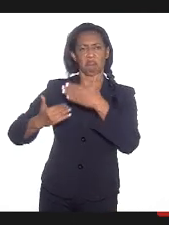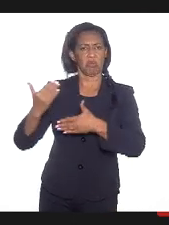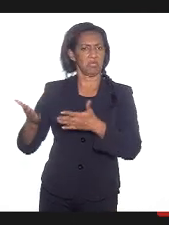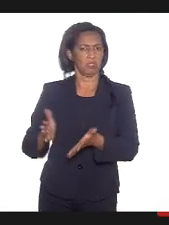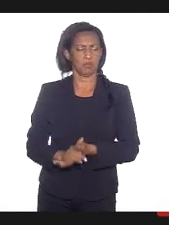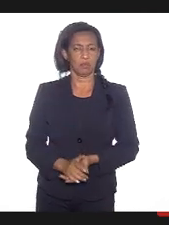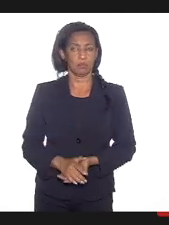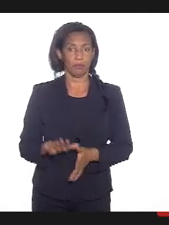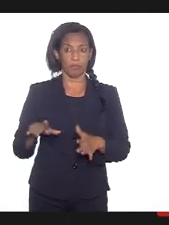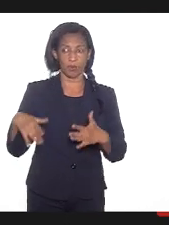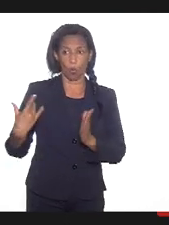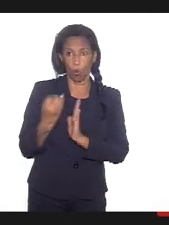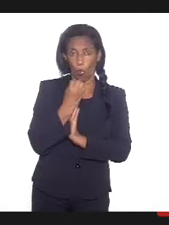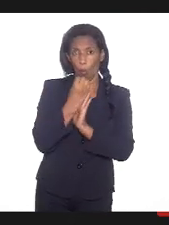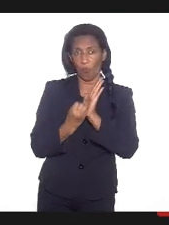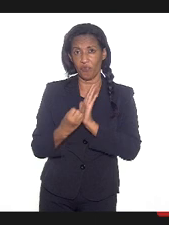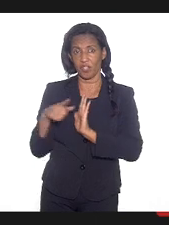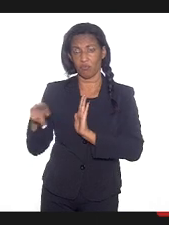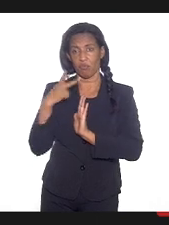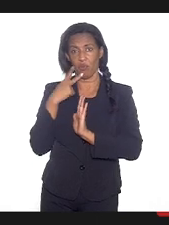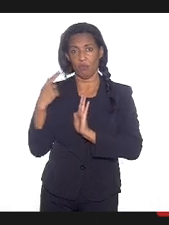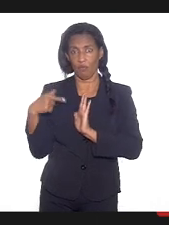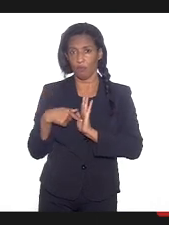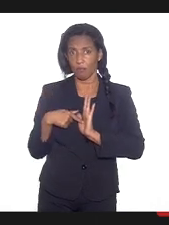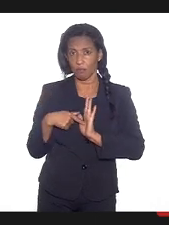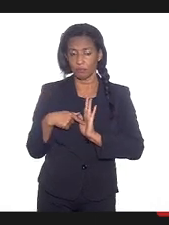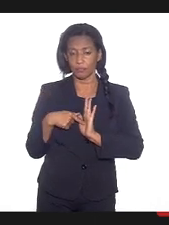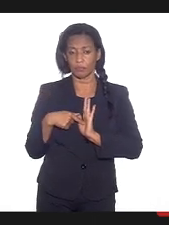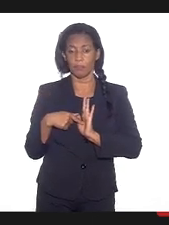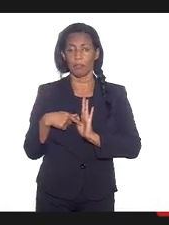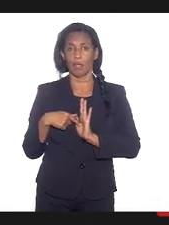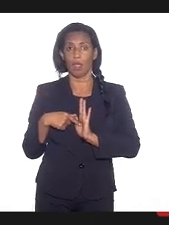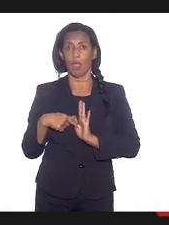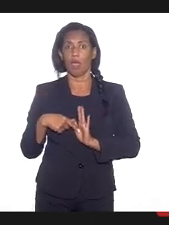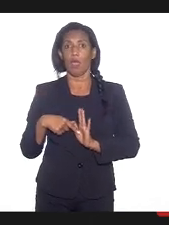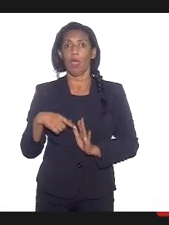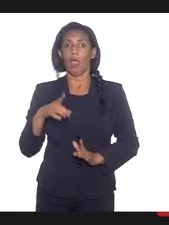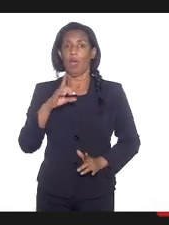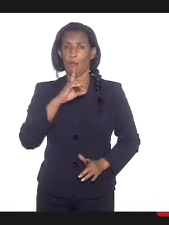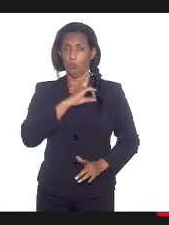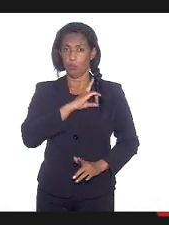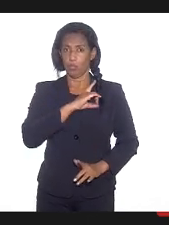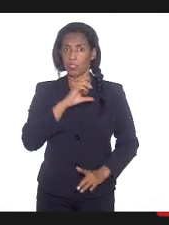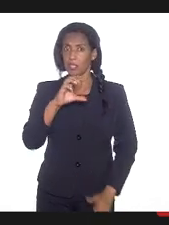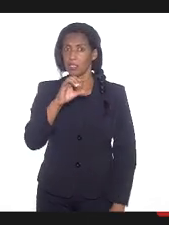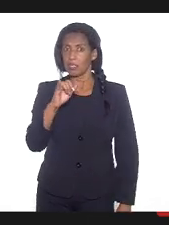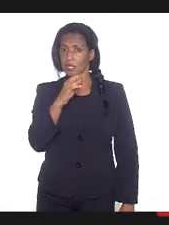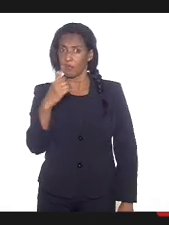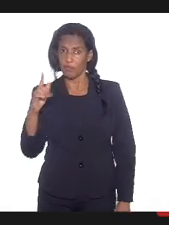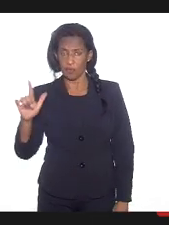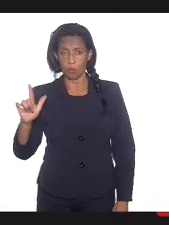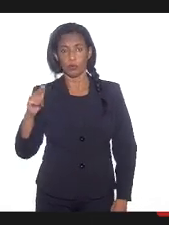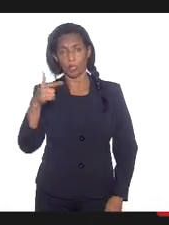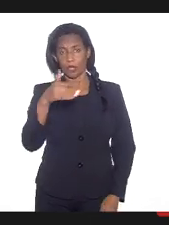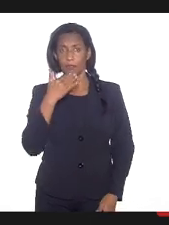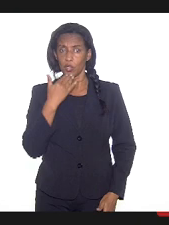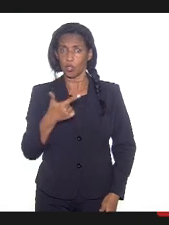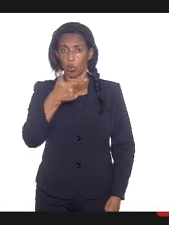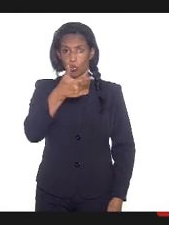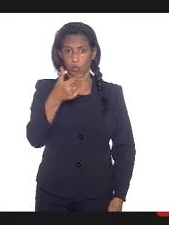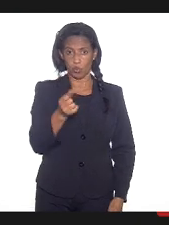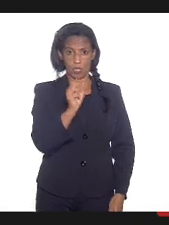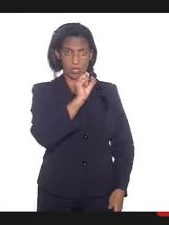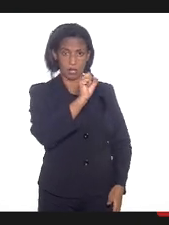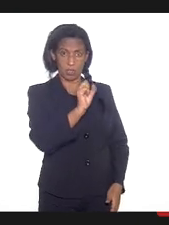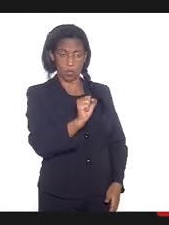Então, quando em ofício pedirem os registros, a Polícia Civil tem pedido o artigo 208 do Código Penal, que é pena